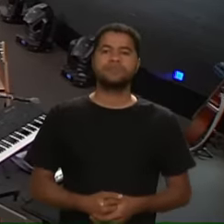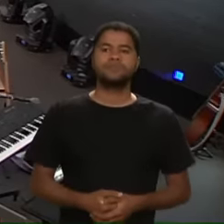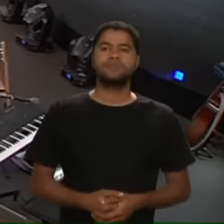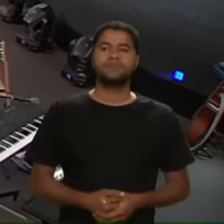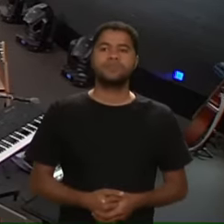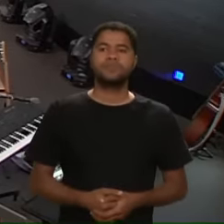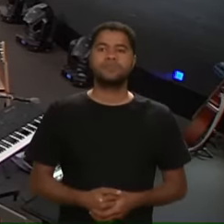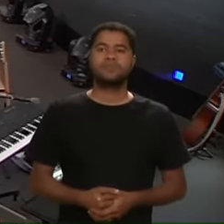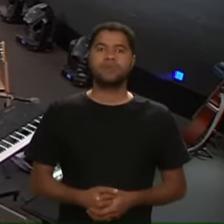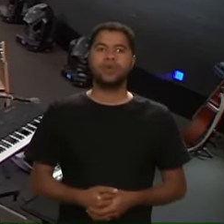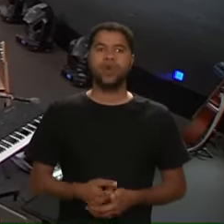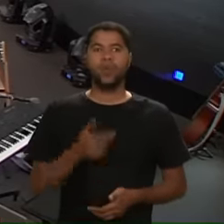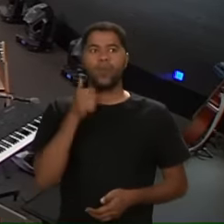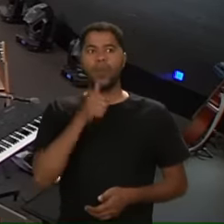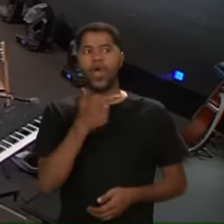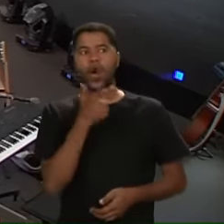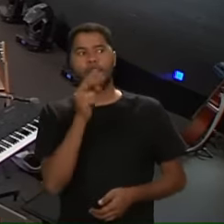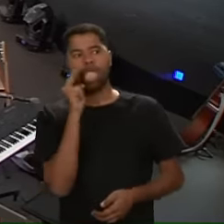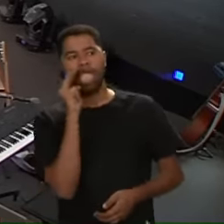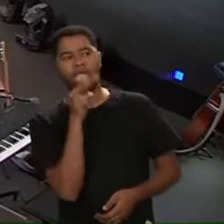Eu nunca olhei Para outra mulher